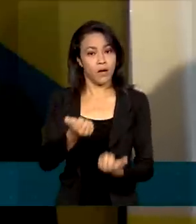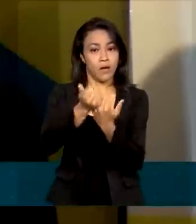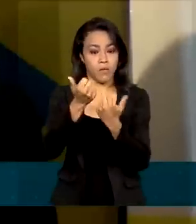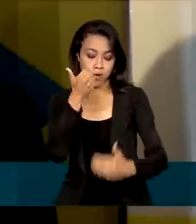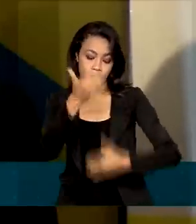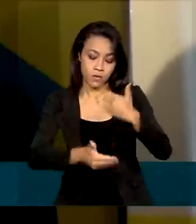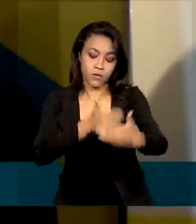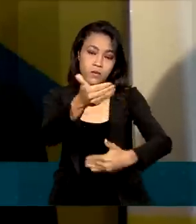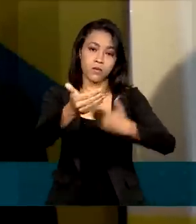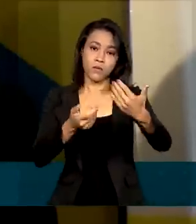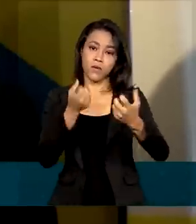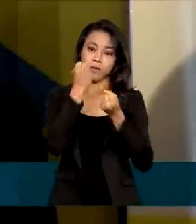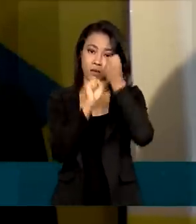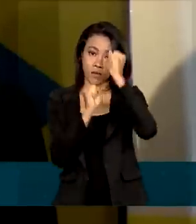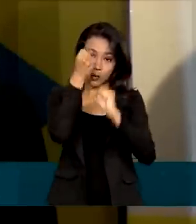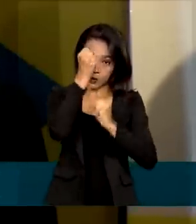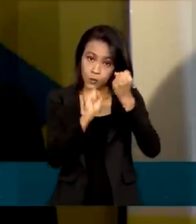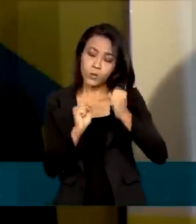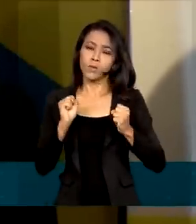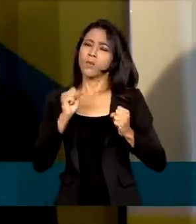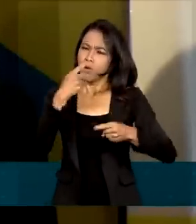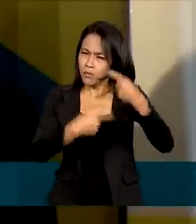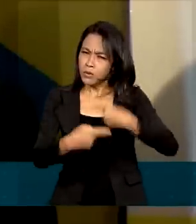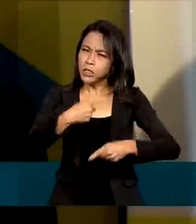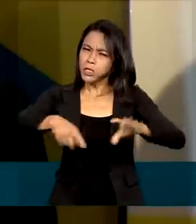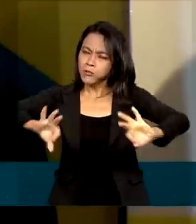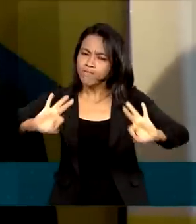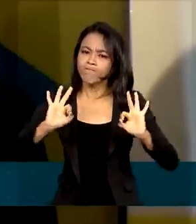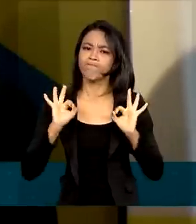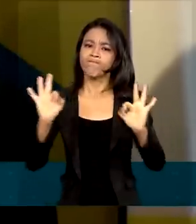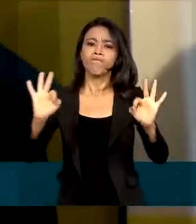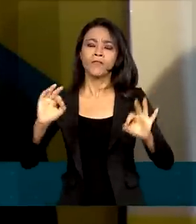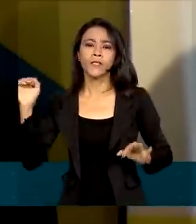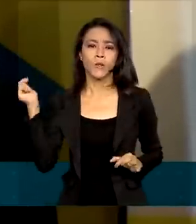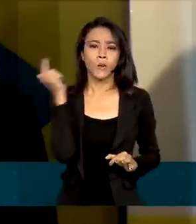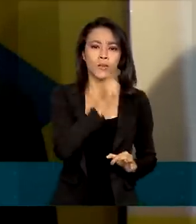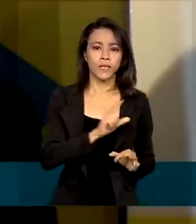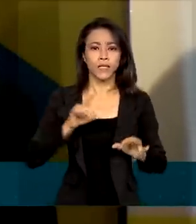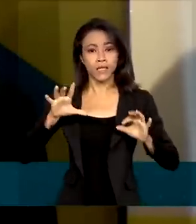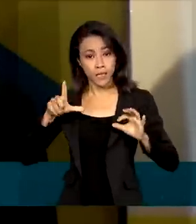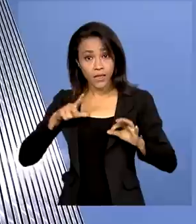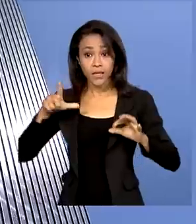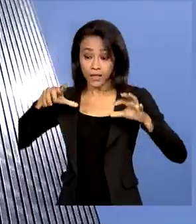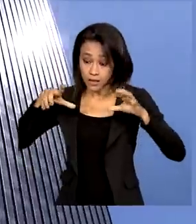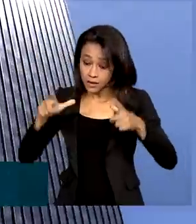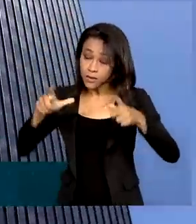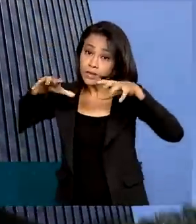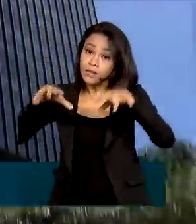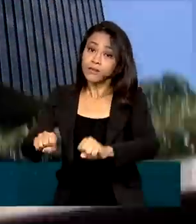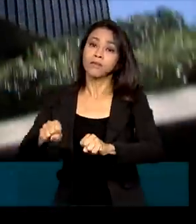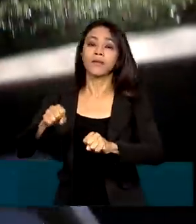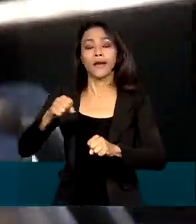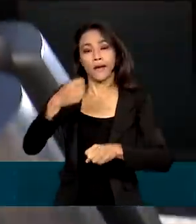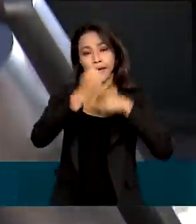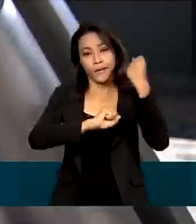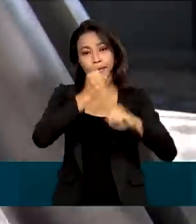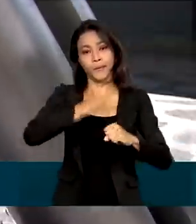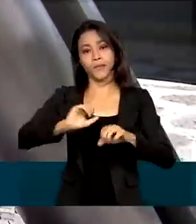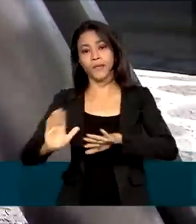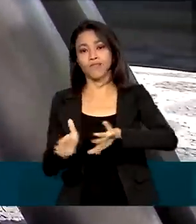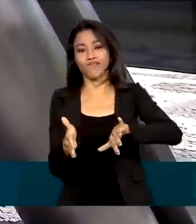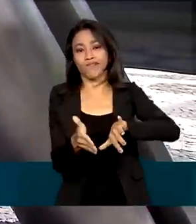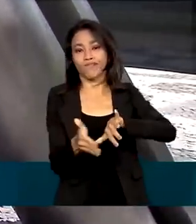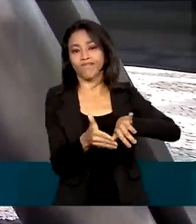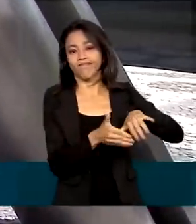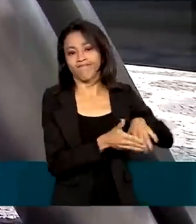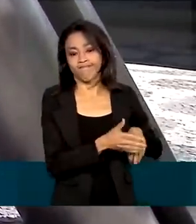efetivas para que nós tenhamos uma recuperação desse espaço que a indústria tem perdido. O BNDES também deve passar